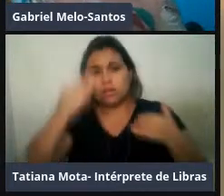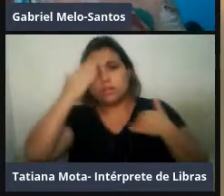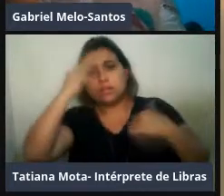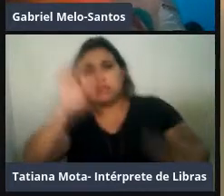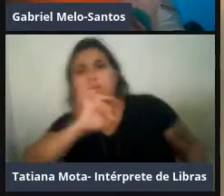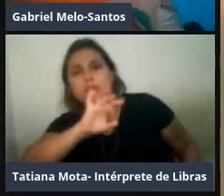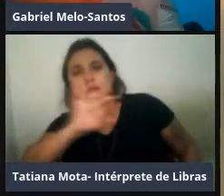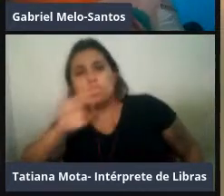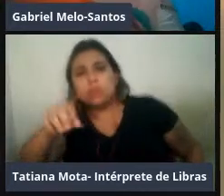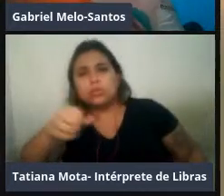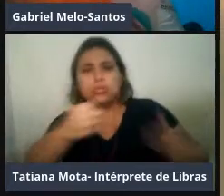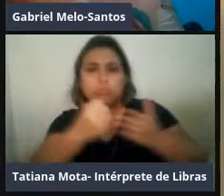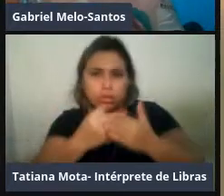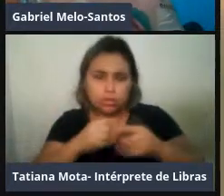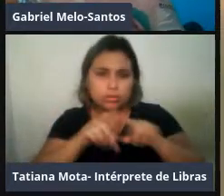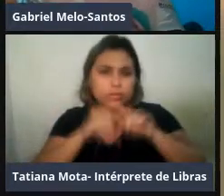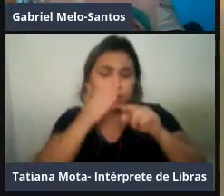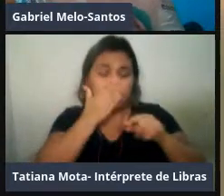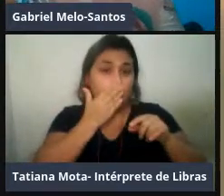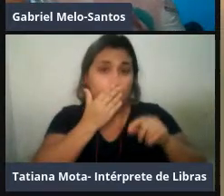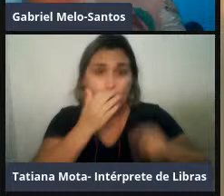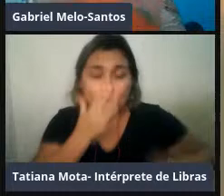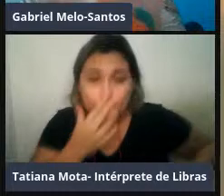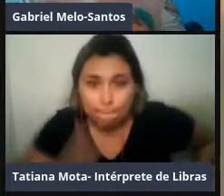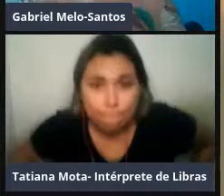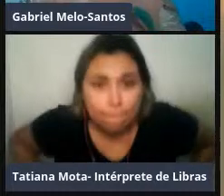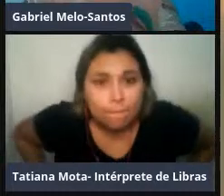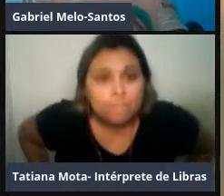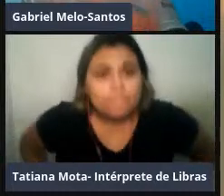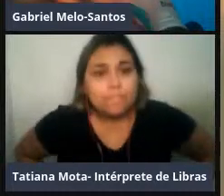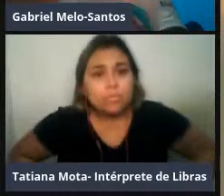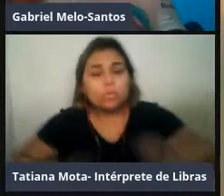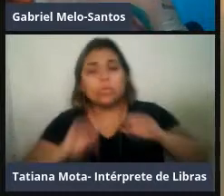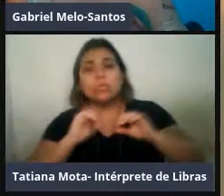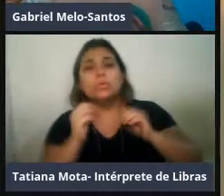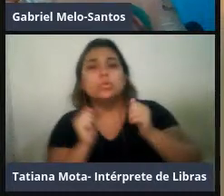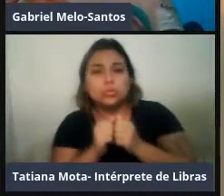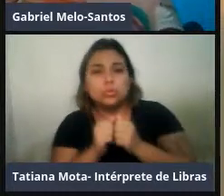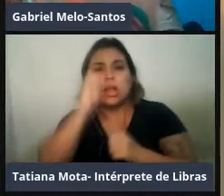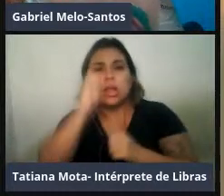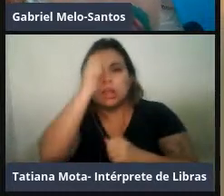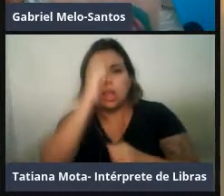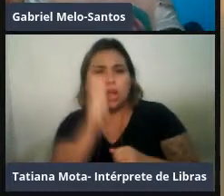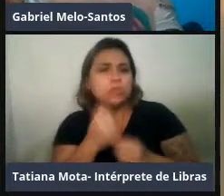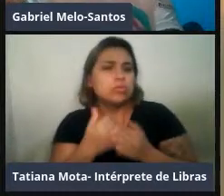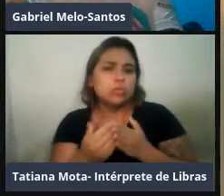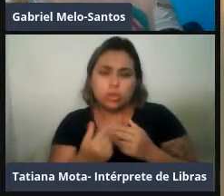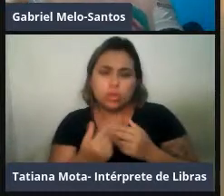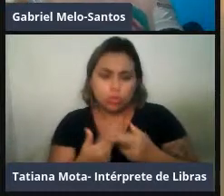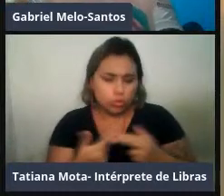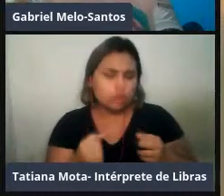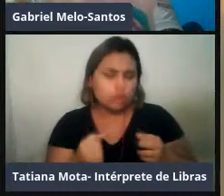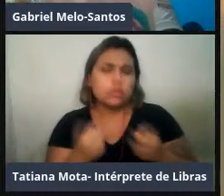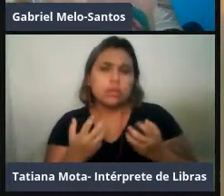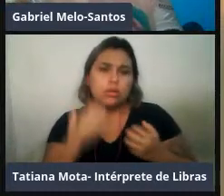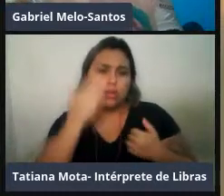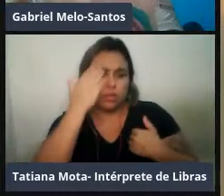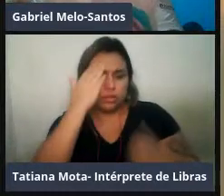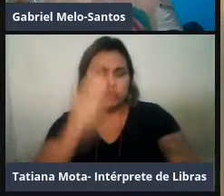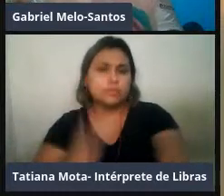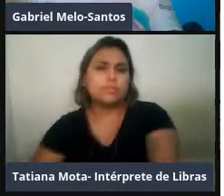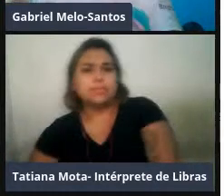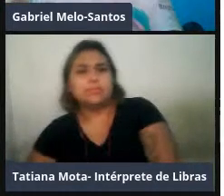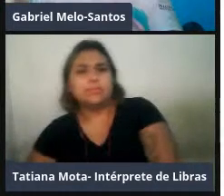ajudaram ou coletando dados ou em campo ou com análise de alguma forma ou mandando gravações aqui para mostrar para vocês.